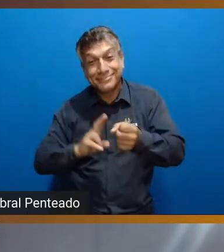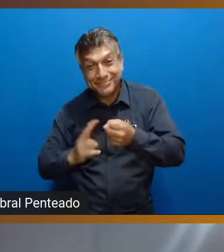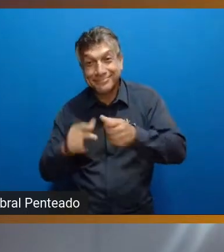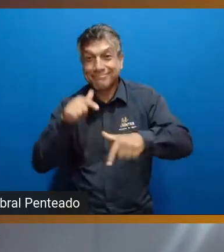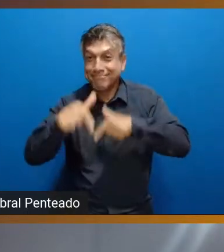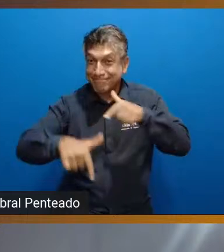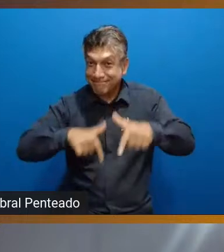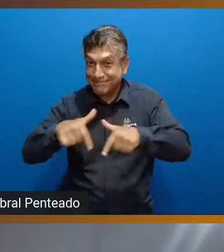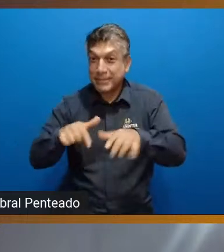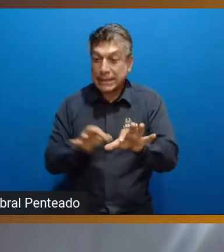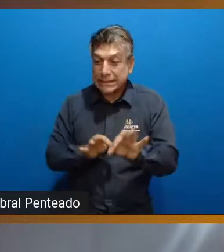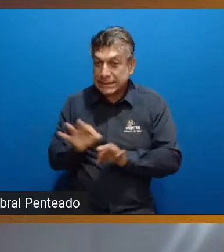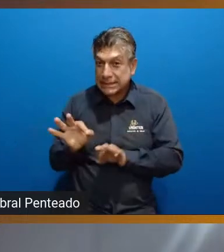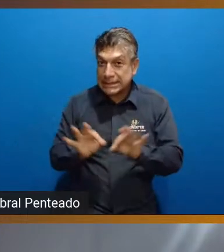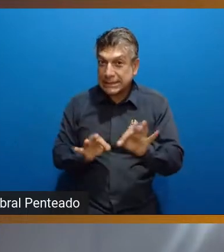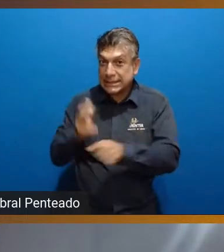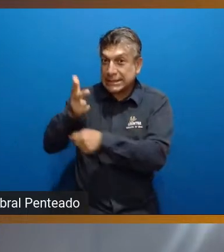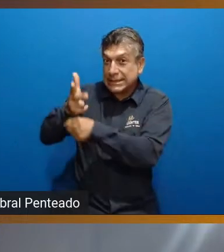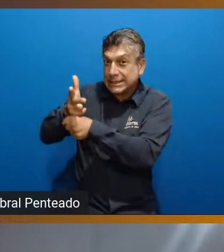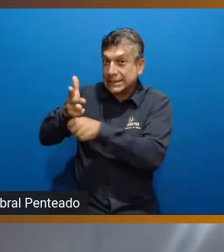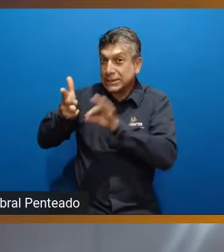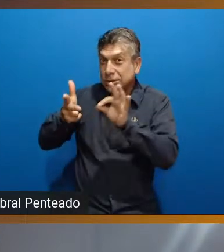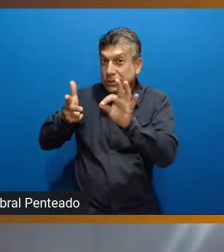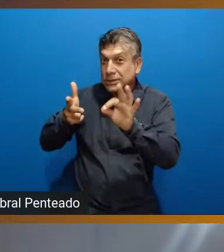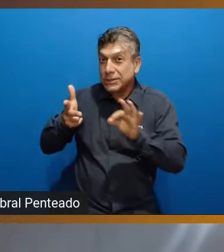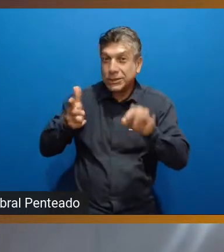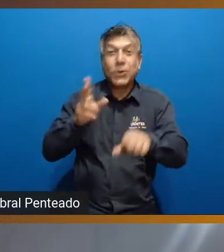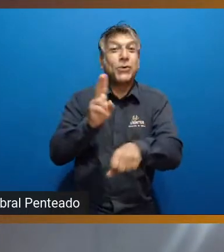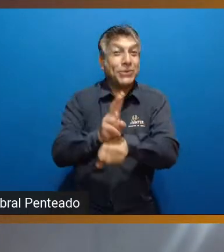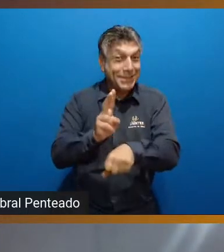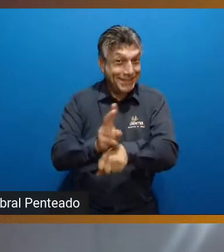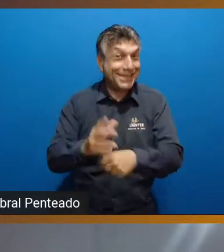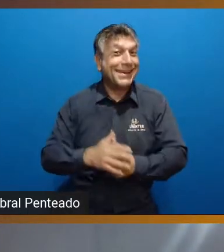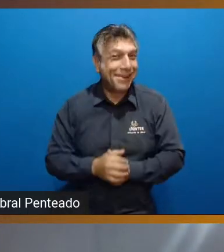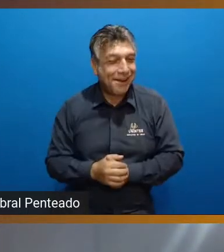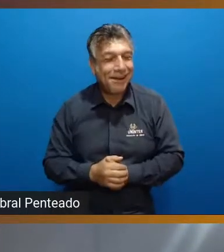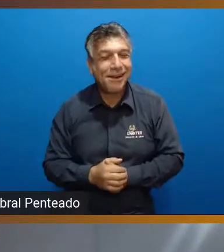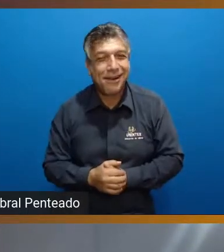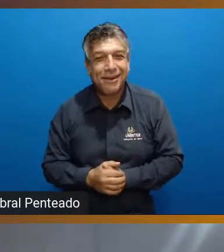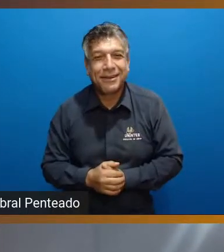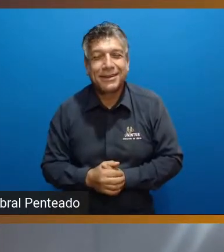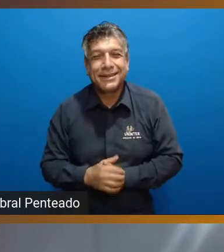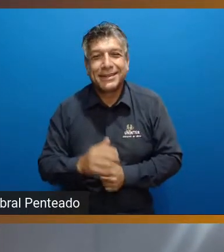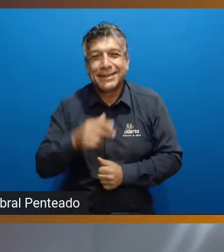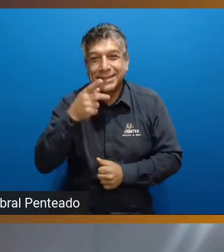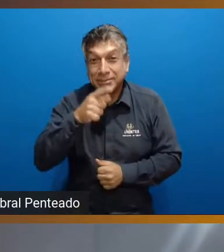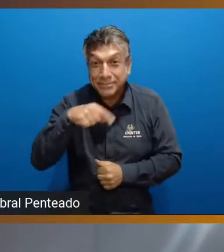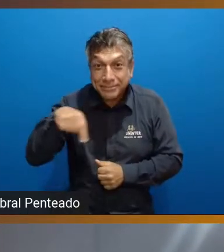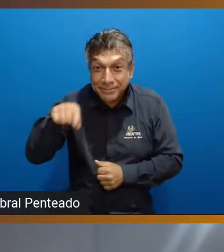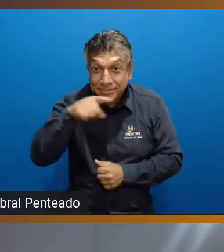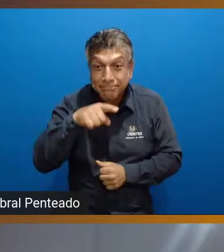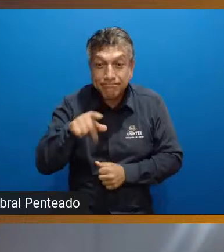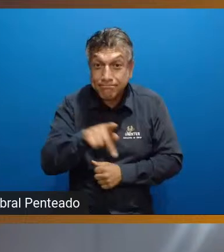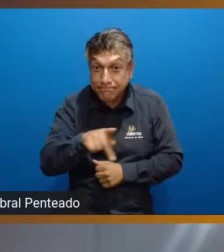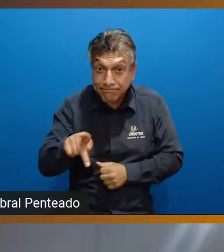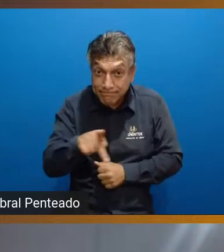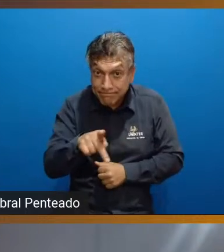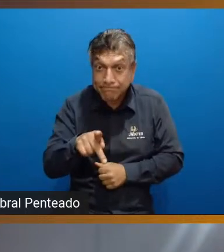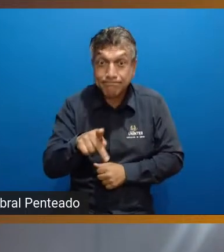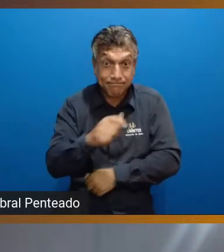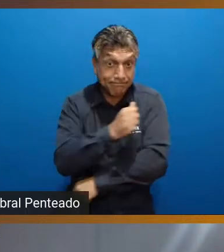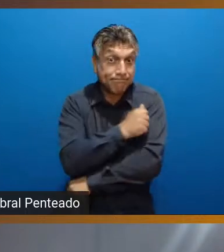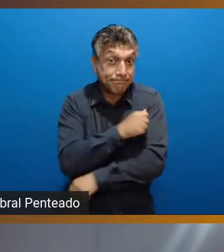estão por detrás das câmeras, nos ajudando com o evento no dia de hoje. Dizer para vocês, professores, e vocês,